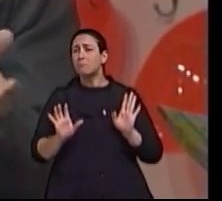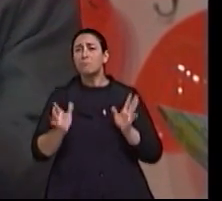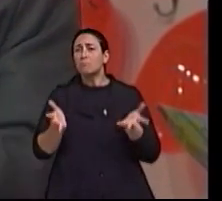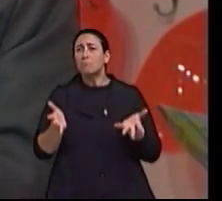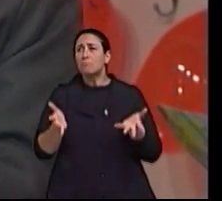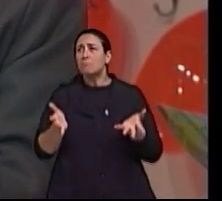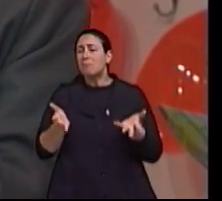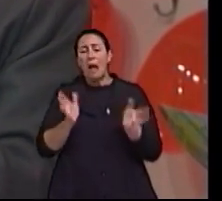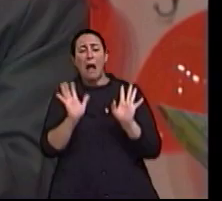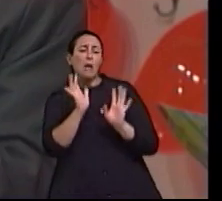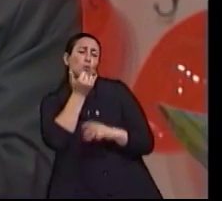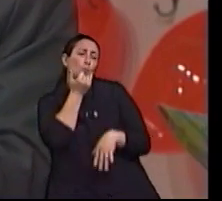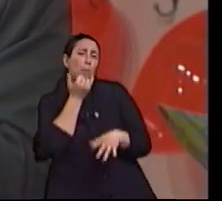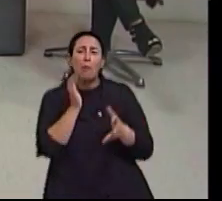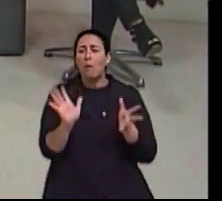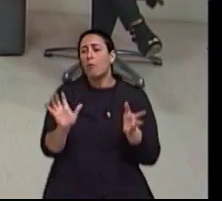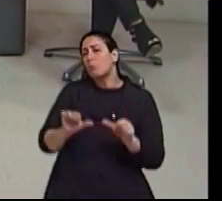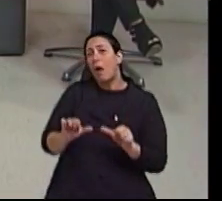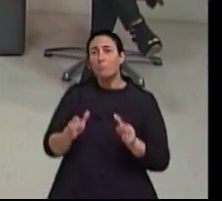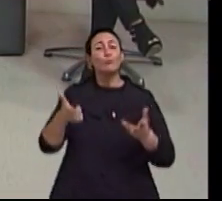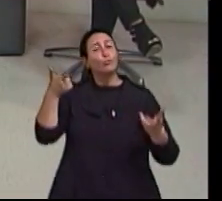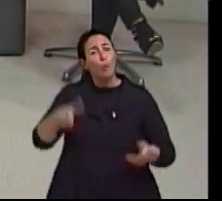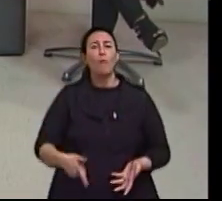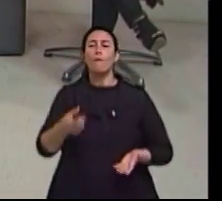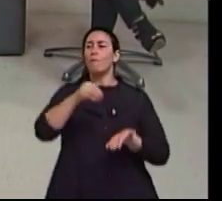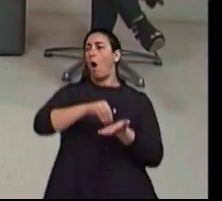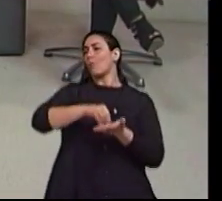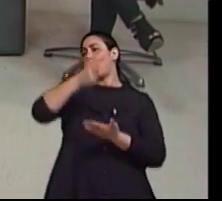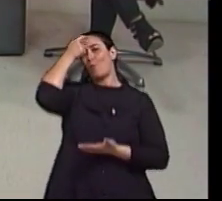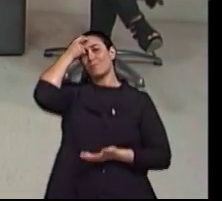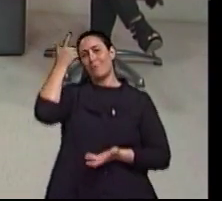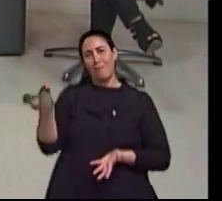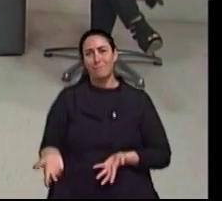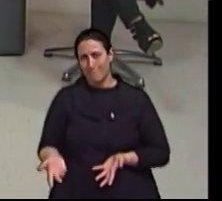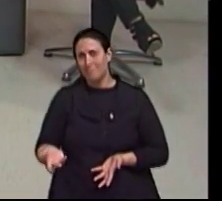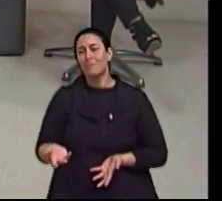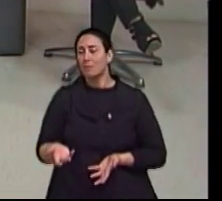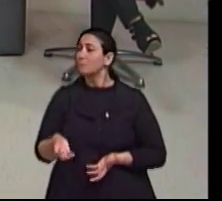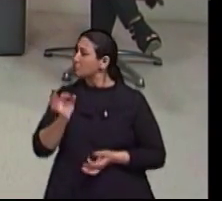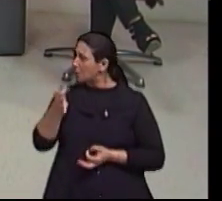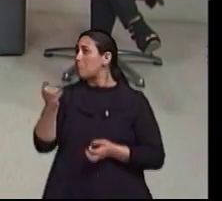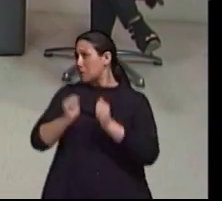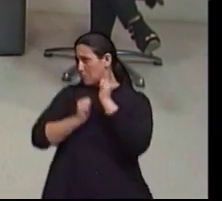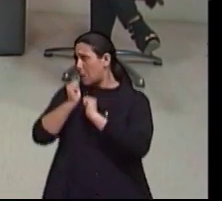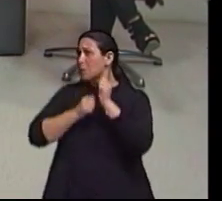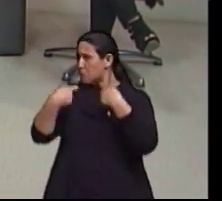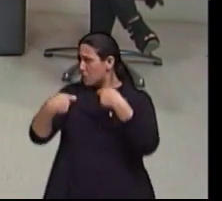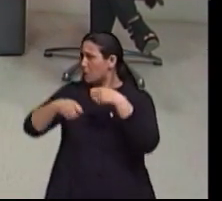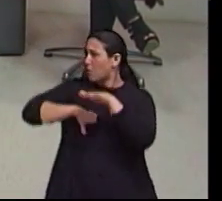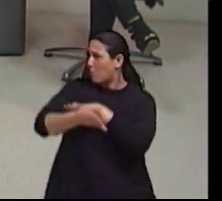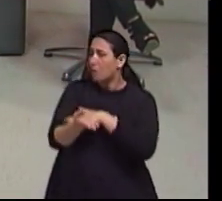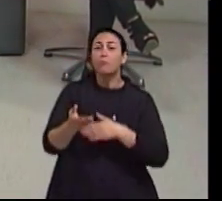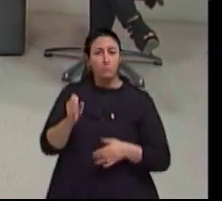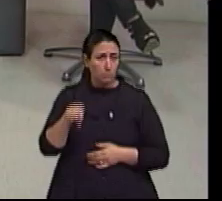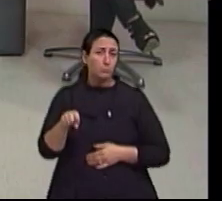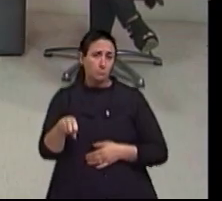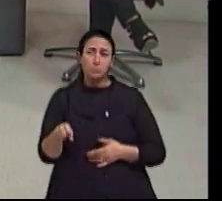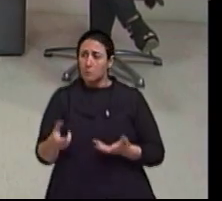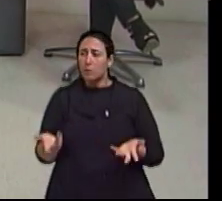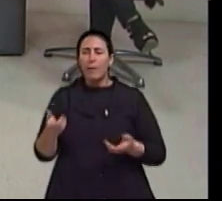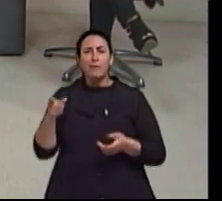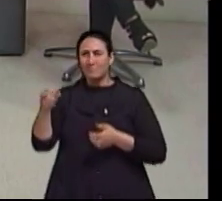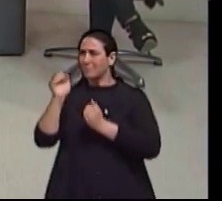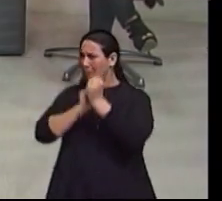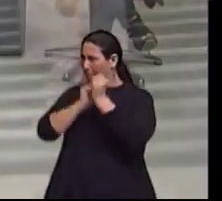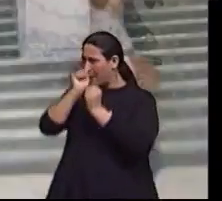a cota. Então, infelizmente, é o senso comum de novo que está pegando, né? Sim, mas aí a empresa também já tem que se adaptar. Sim, óbvio. E isso